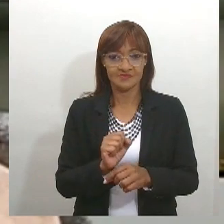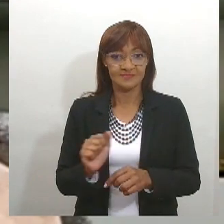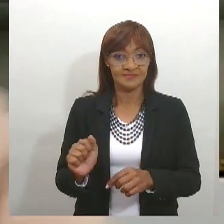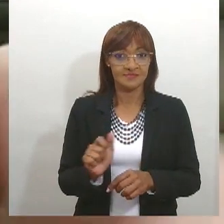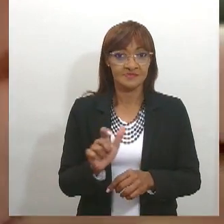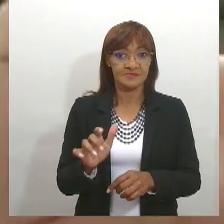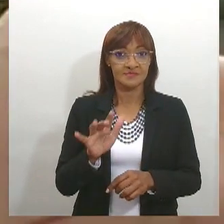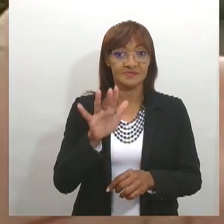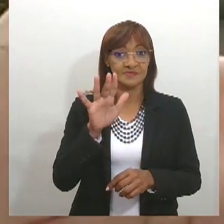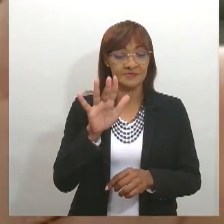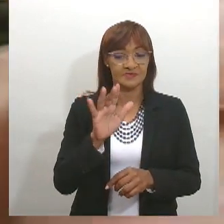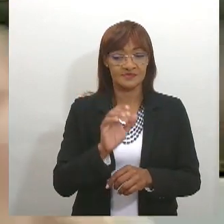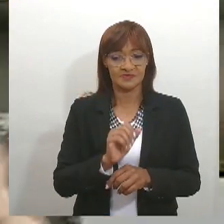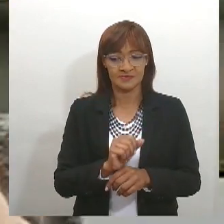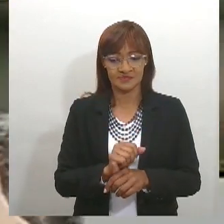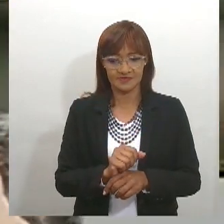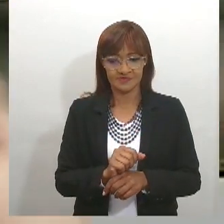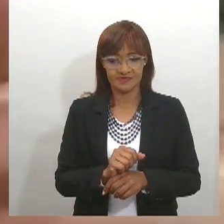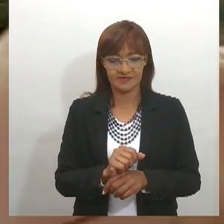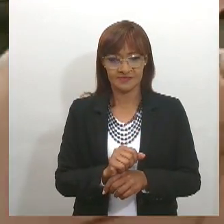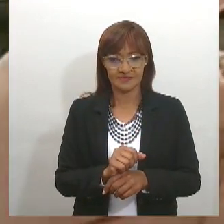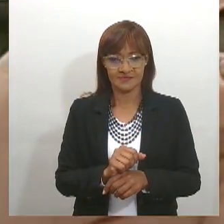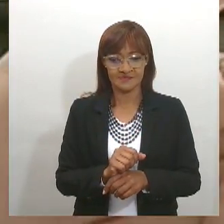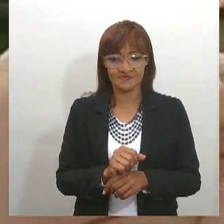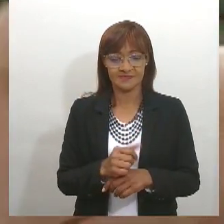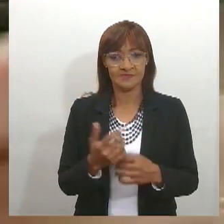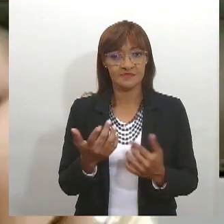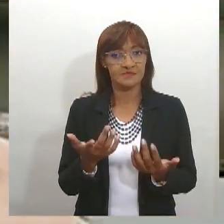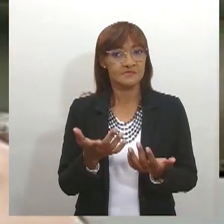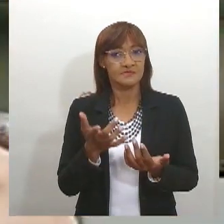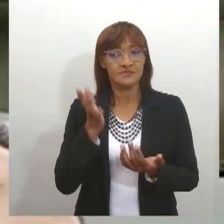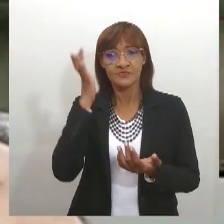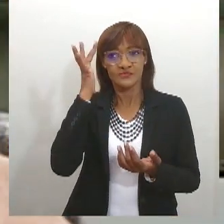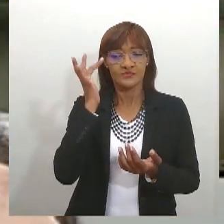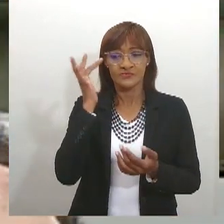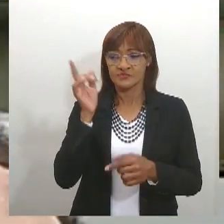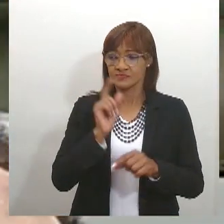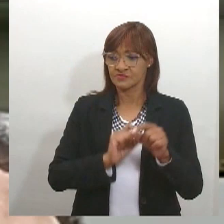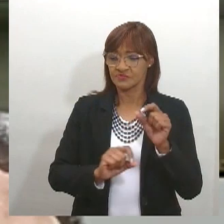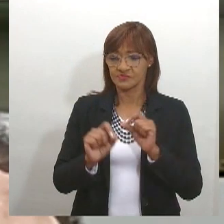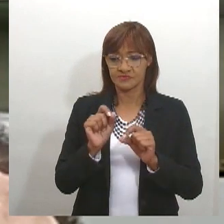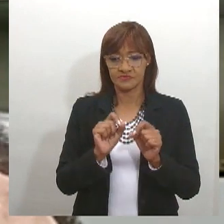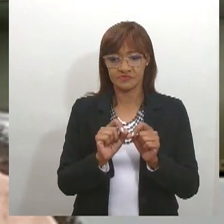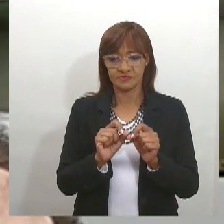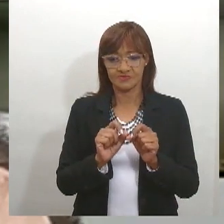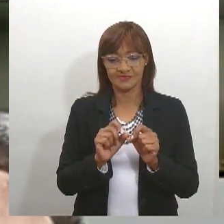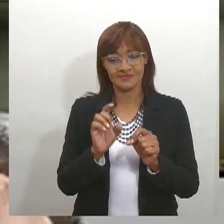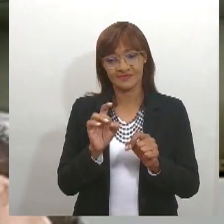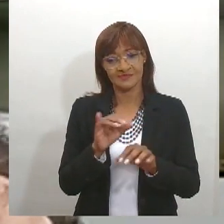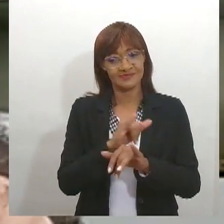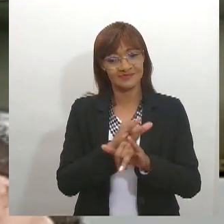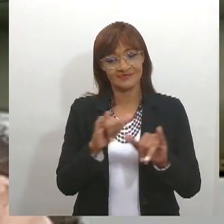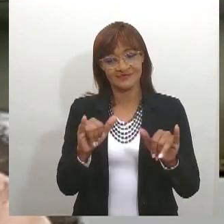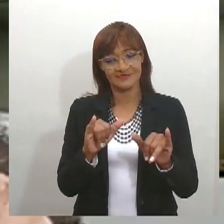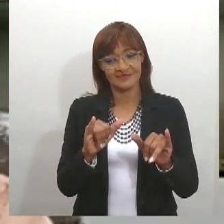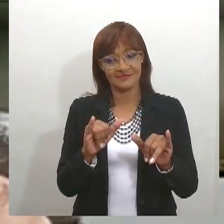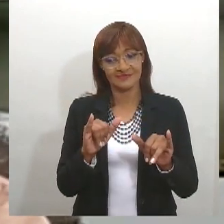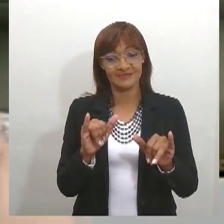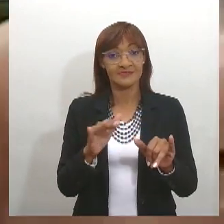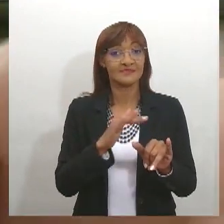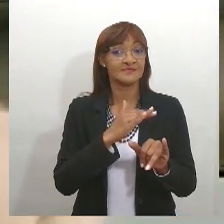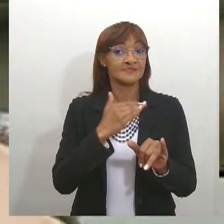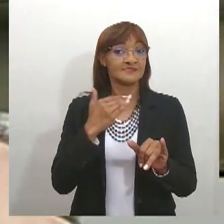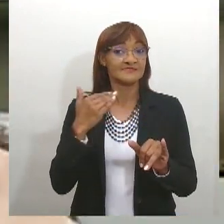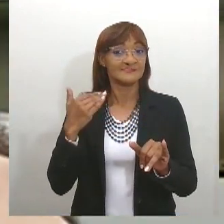de Janeiro. Eu acho que bastaria apenas dizer que ele morreu na presidência da Academia Brasileira de